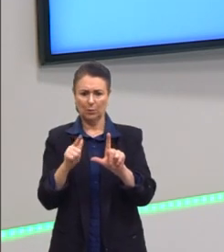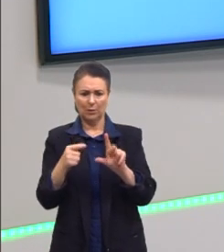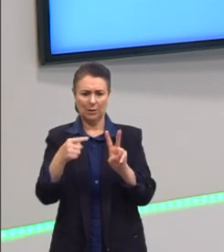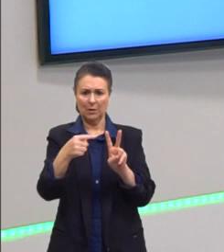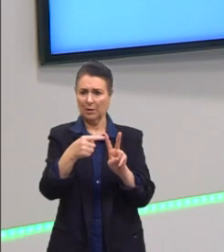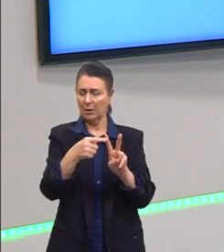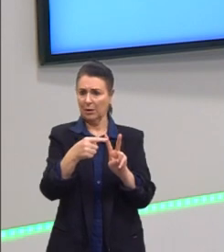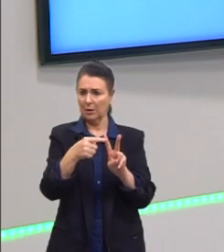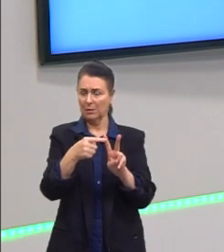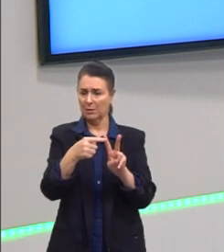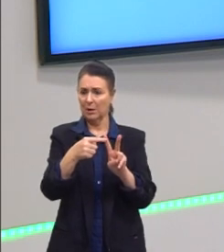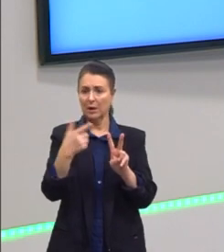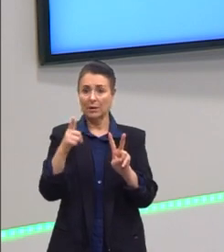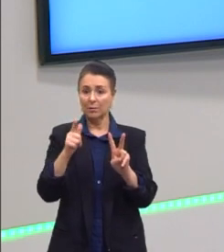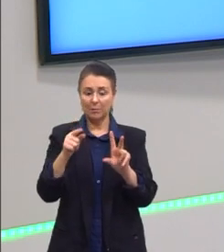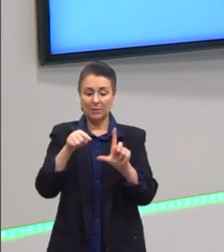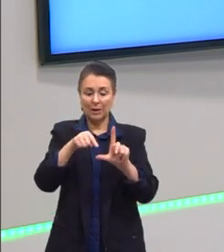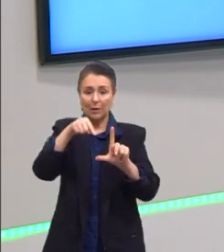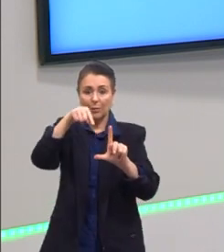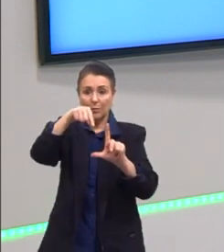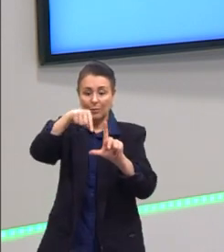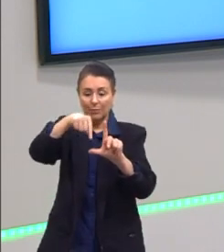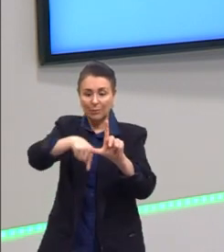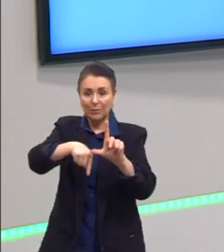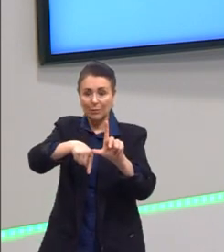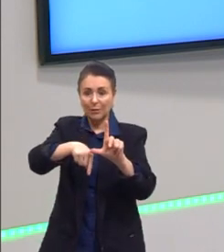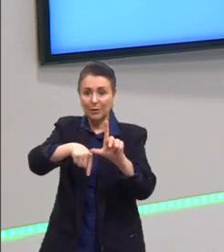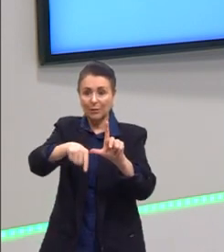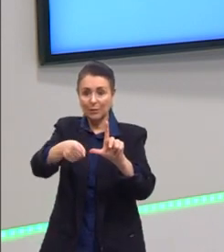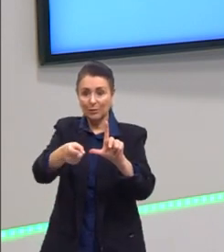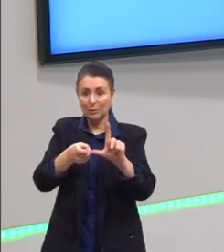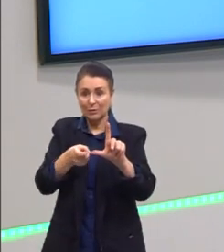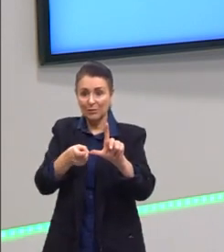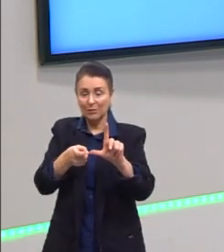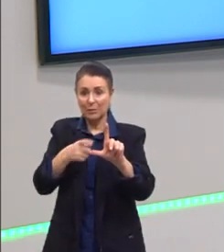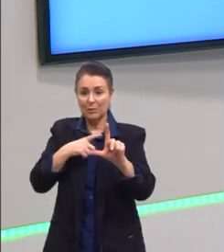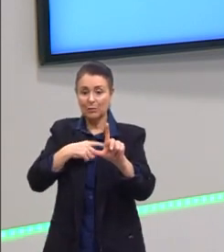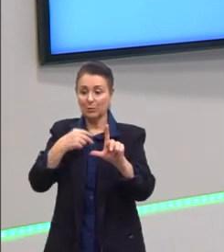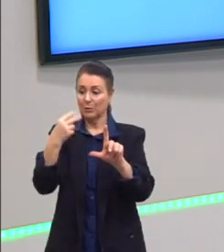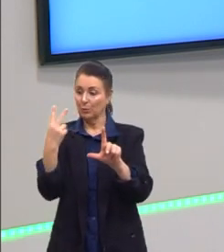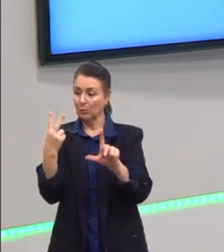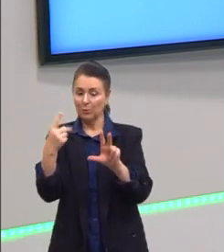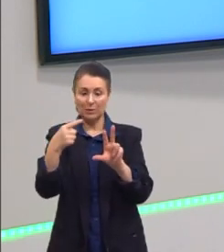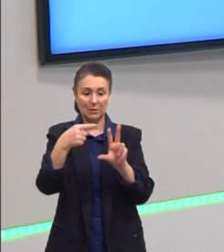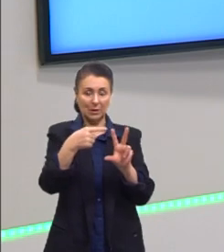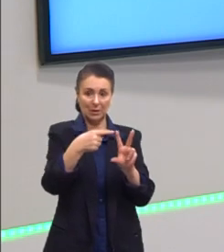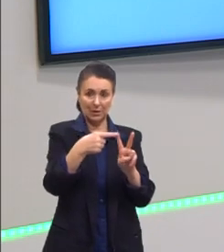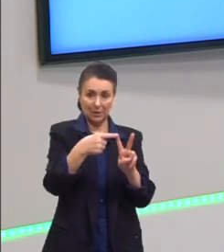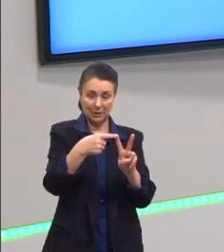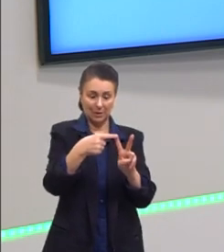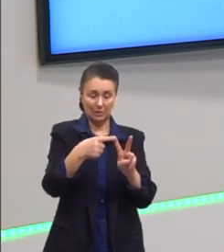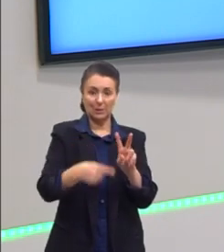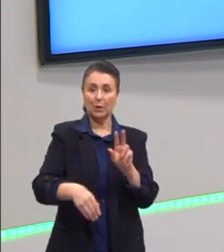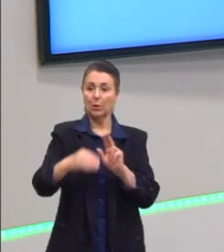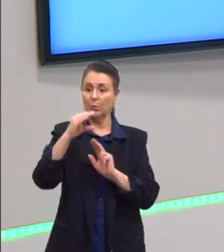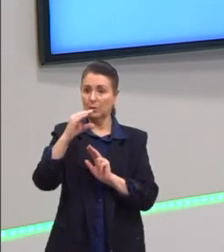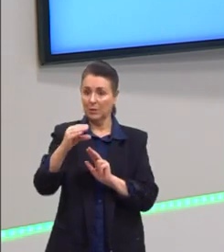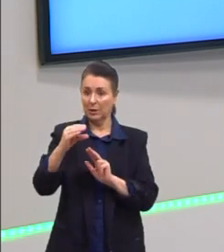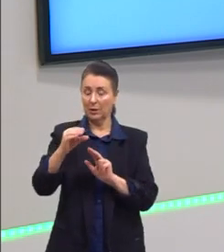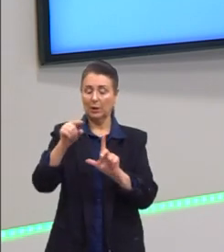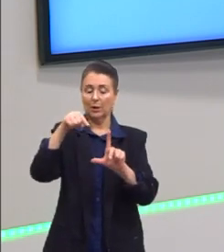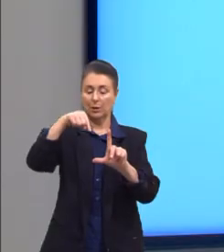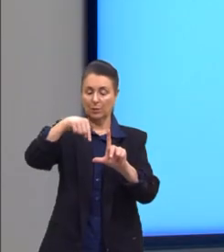não ia passar pelo eixo X. Mas, quando nós temos duas raízes, temos o ponto C e o vértice,